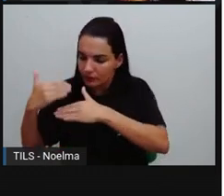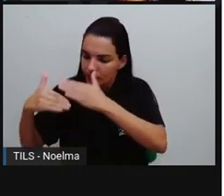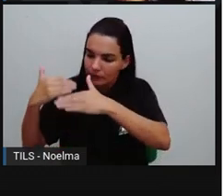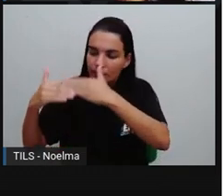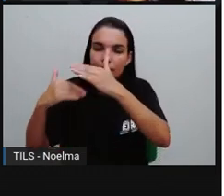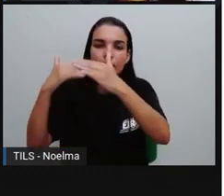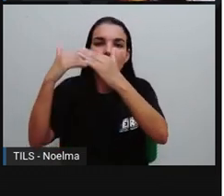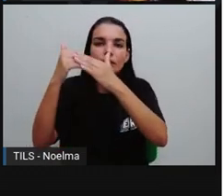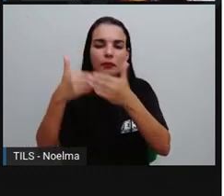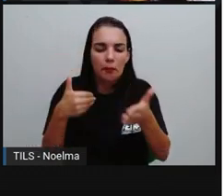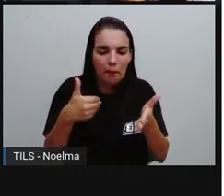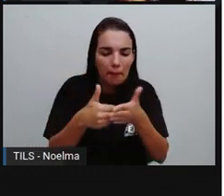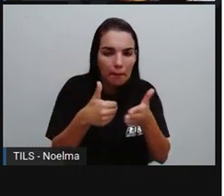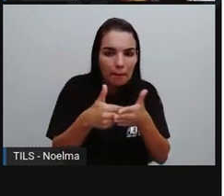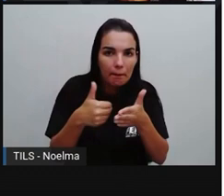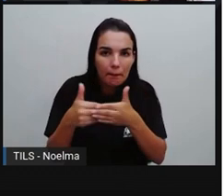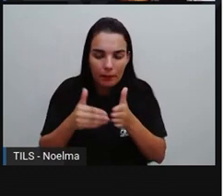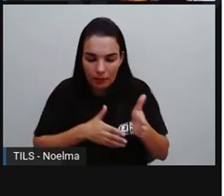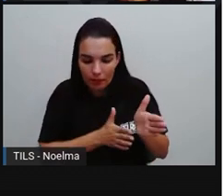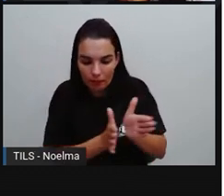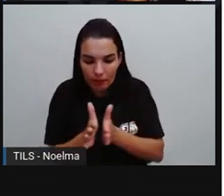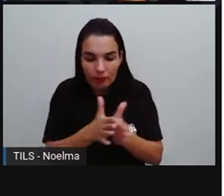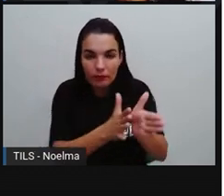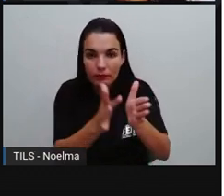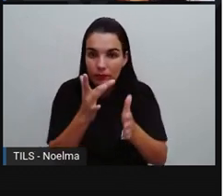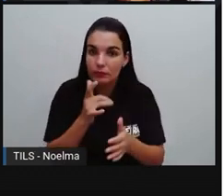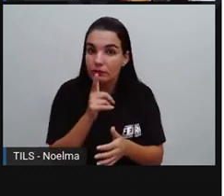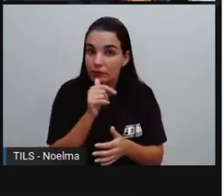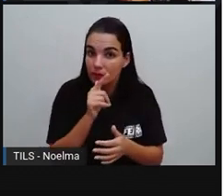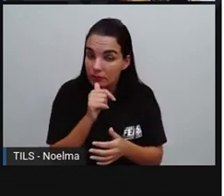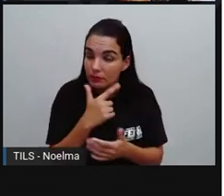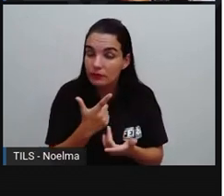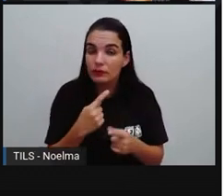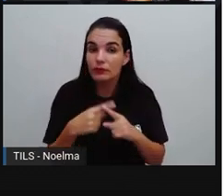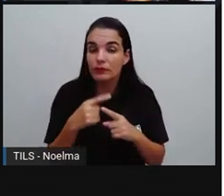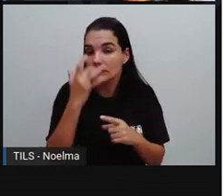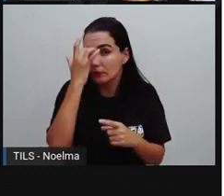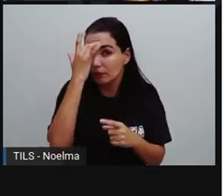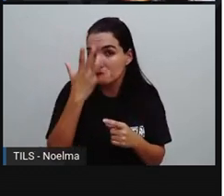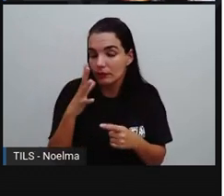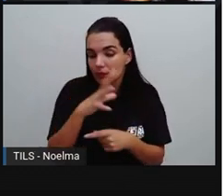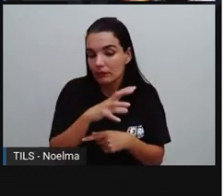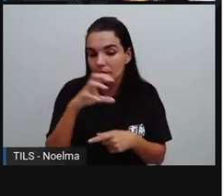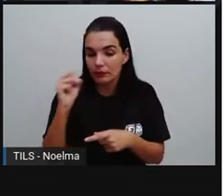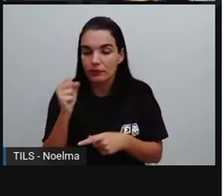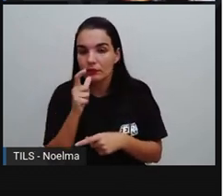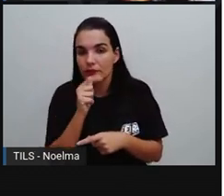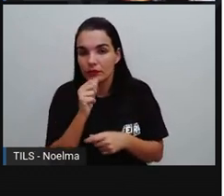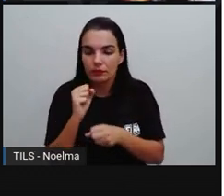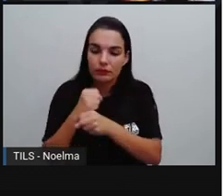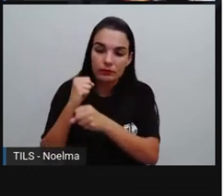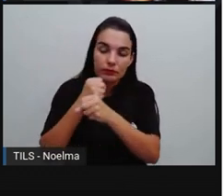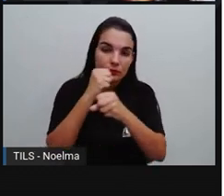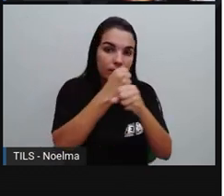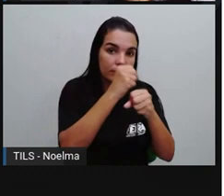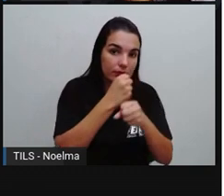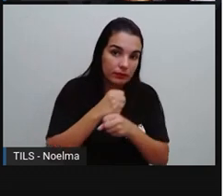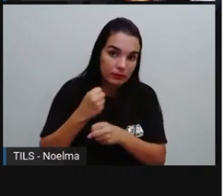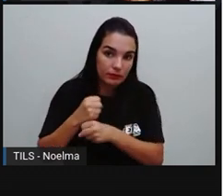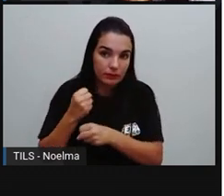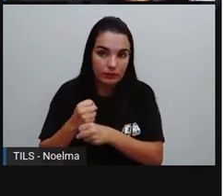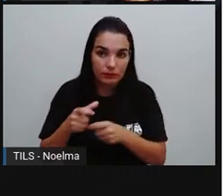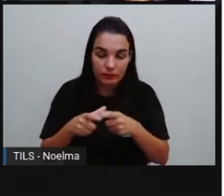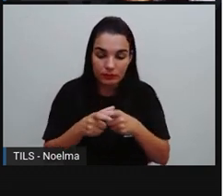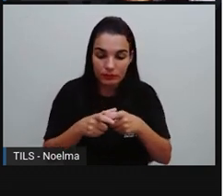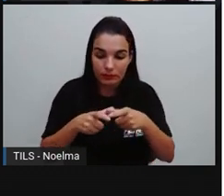geralmente próximas aos rios, né? Para facilitar aí a busca de água, são construídas, né? Elas